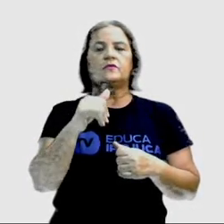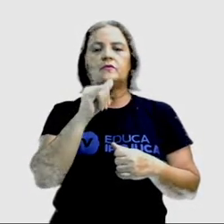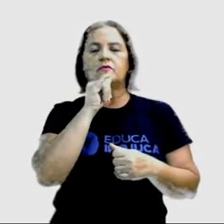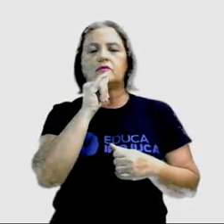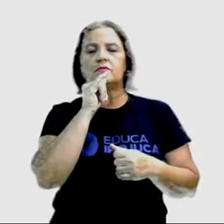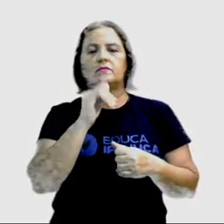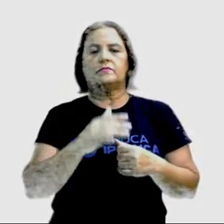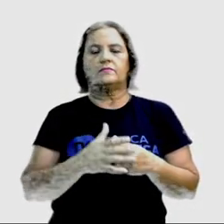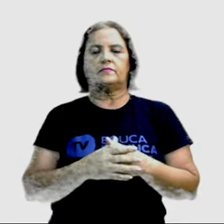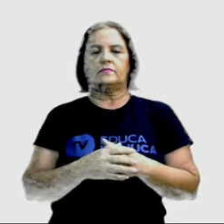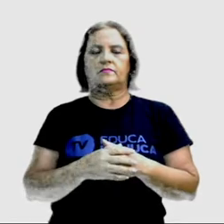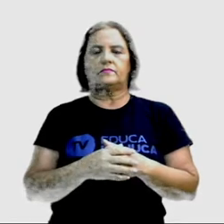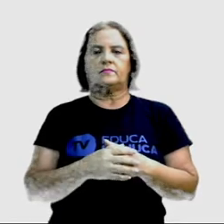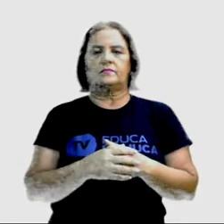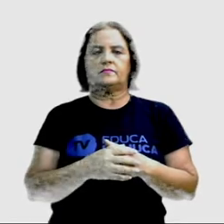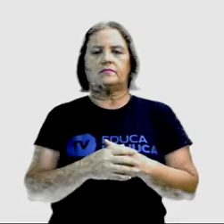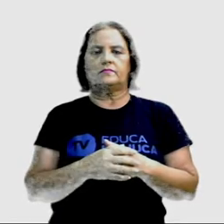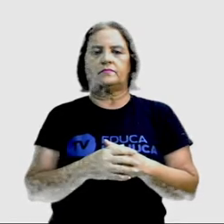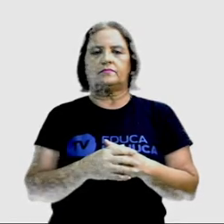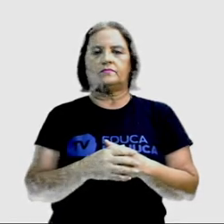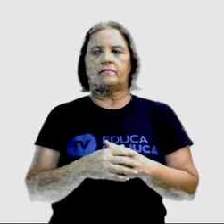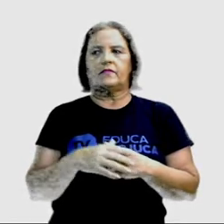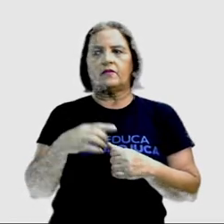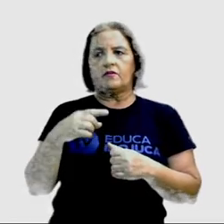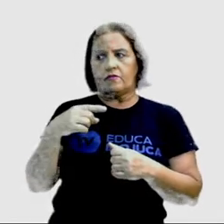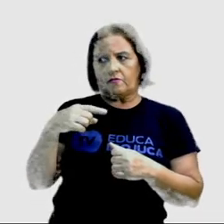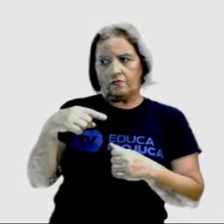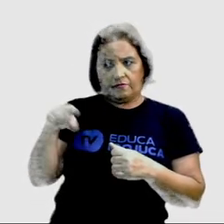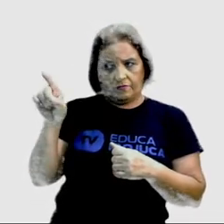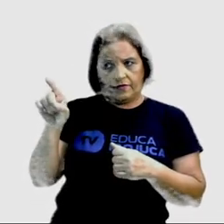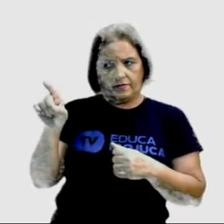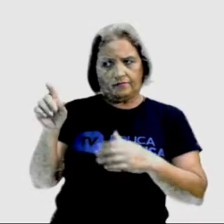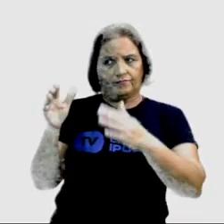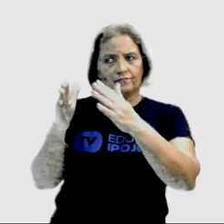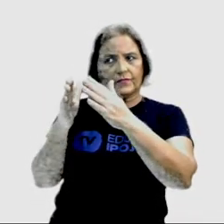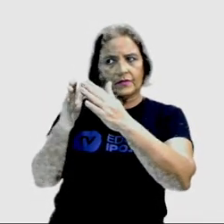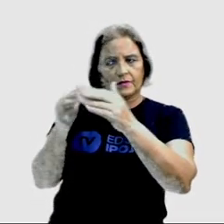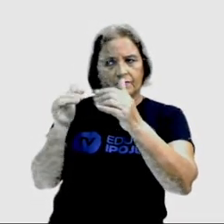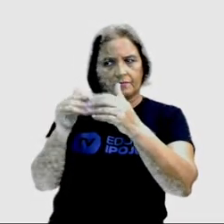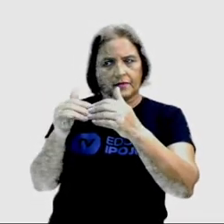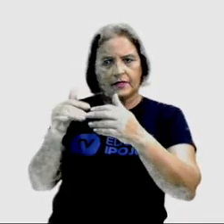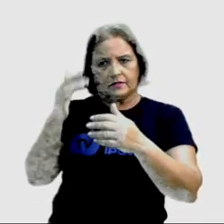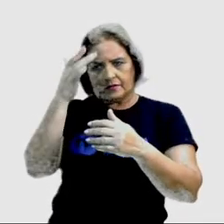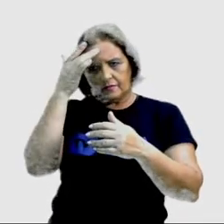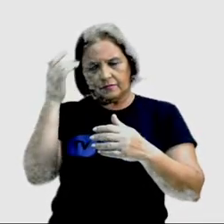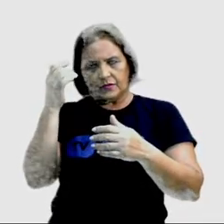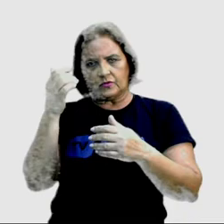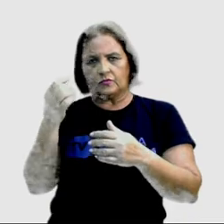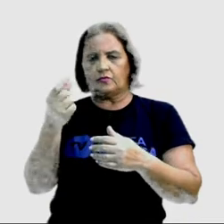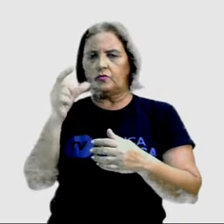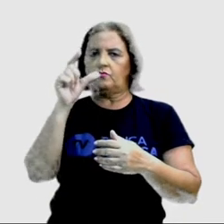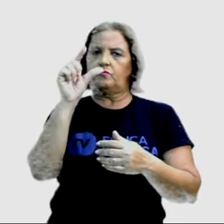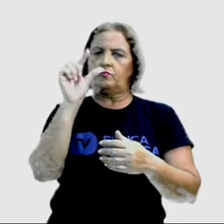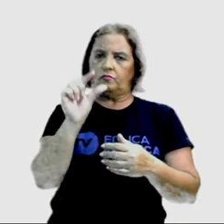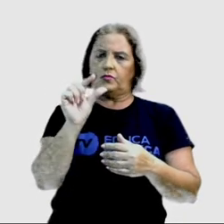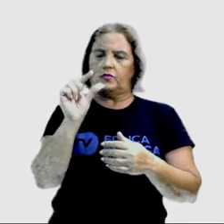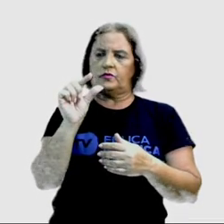for some ketchup. Ou seja, vá lá e peça ao atendente um pouco de ketchup.